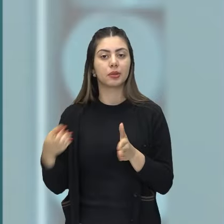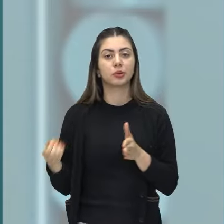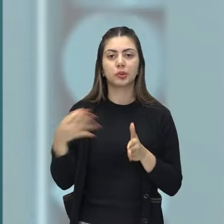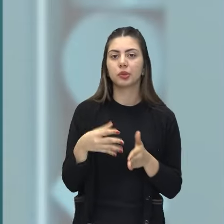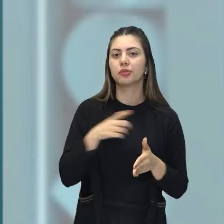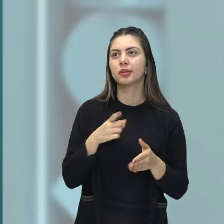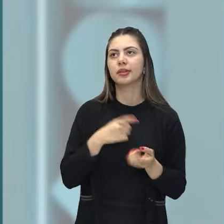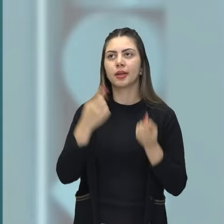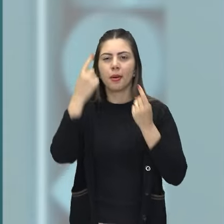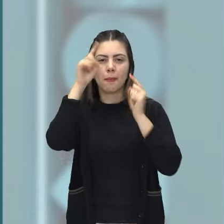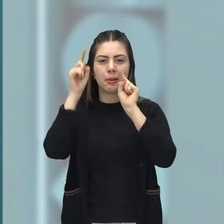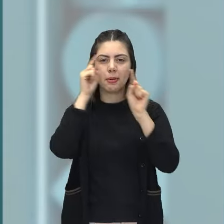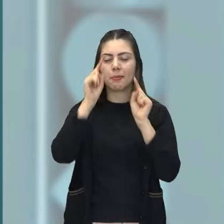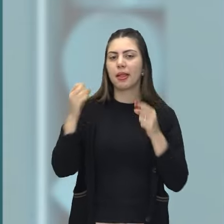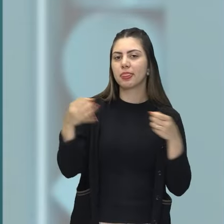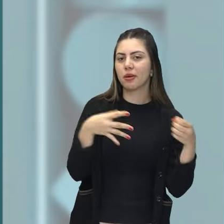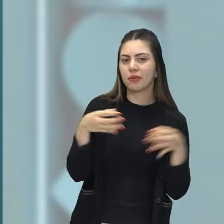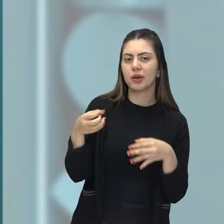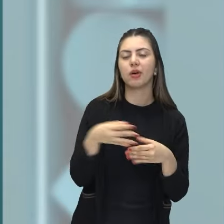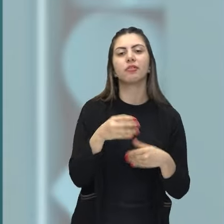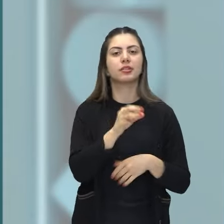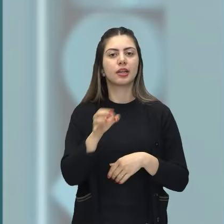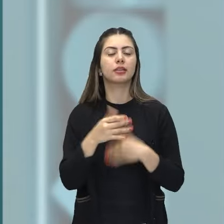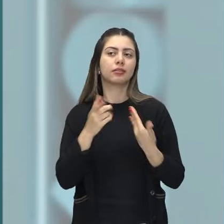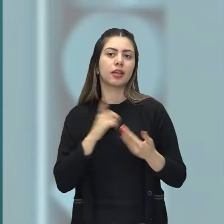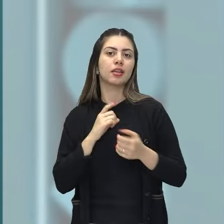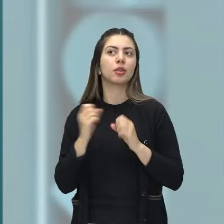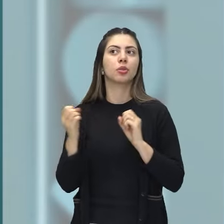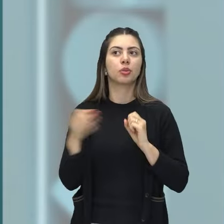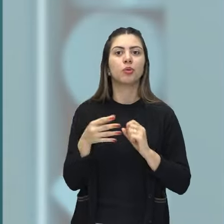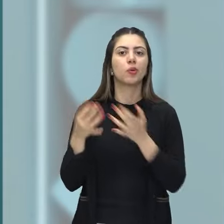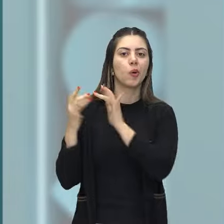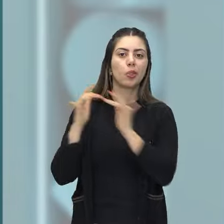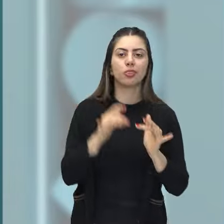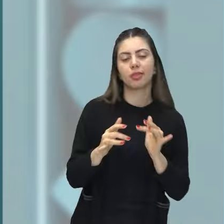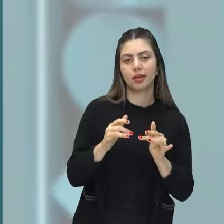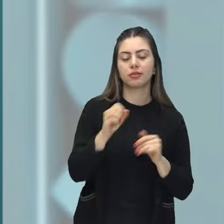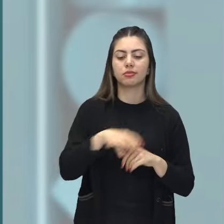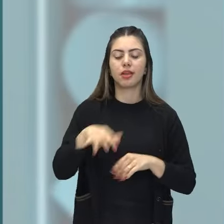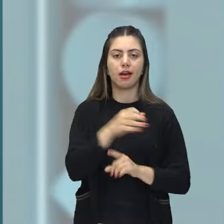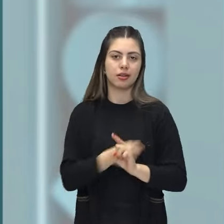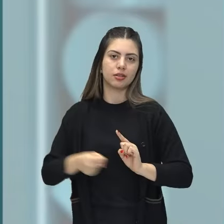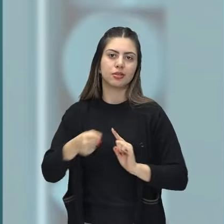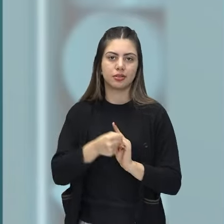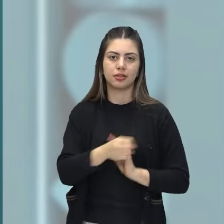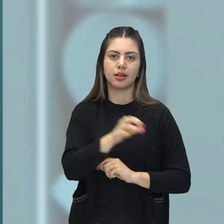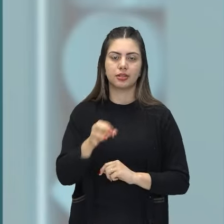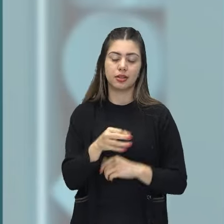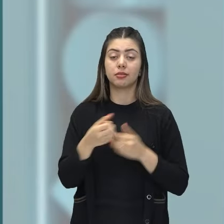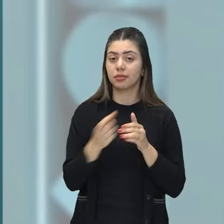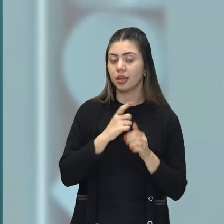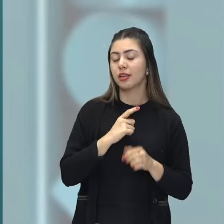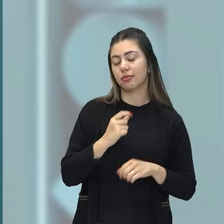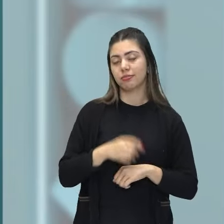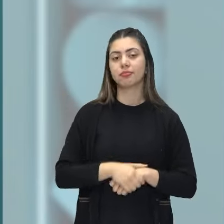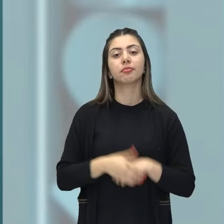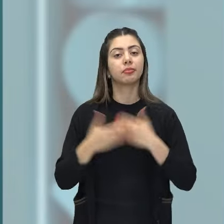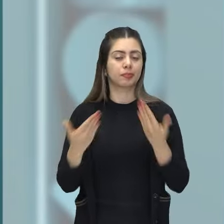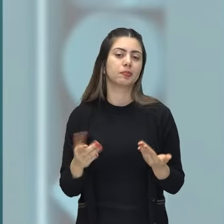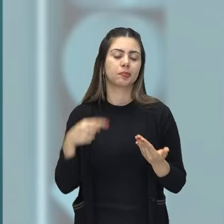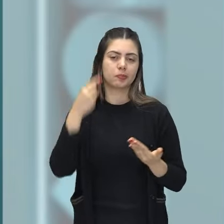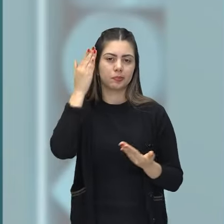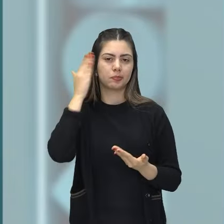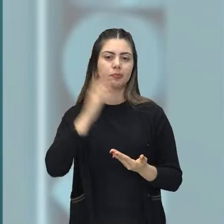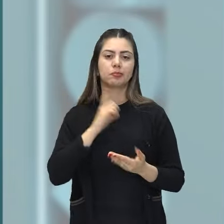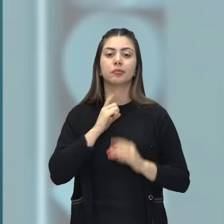ideias, novos contextos, ou seja, situações, questões sociais surgem e aí, claro, que nós